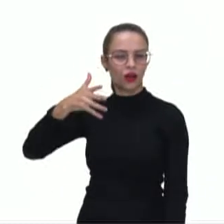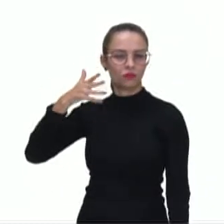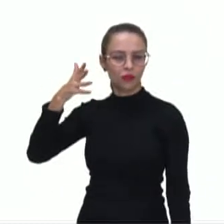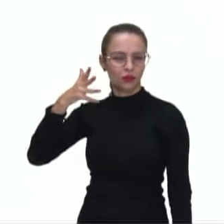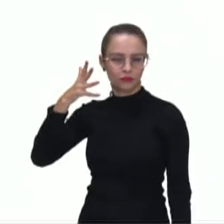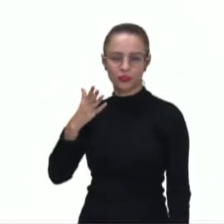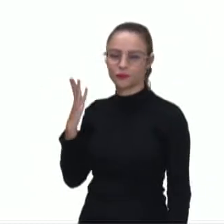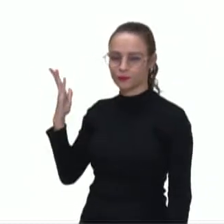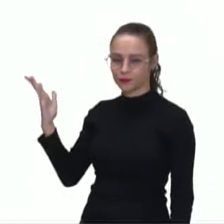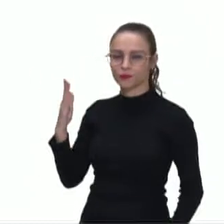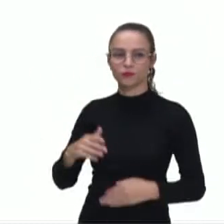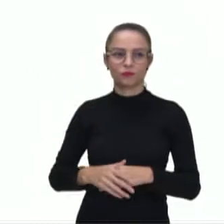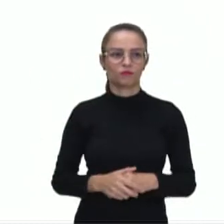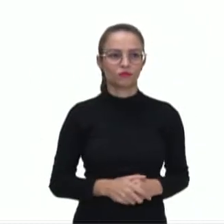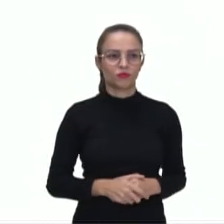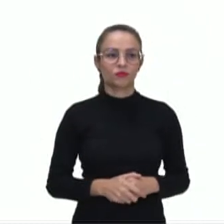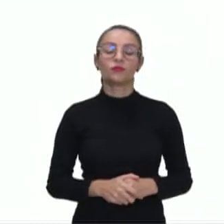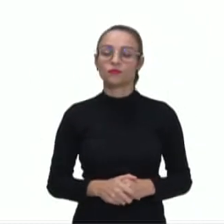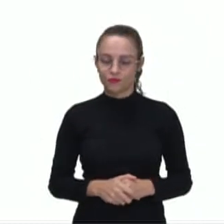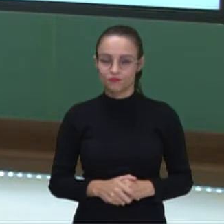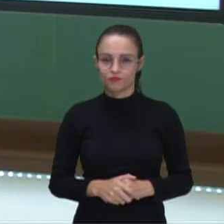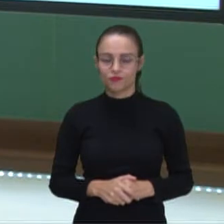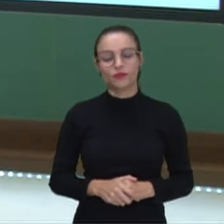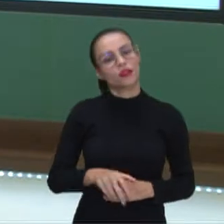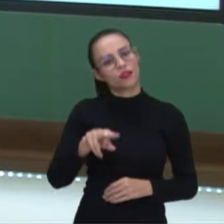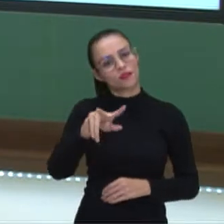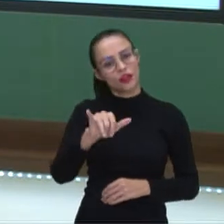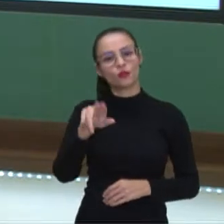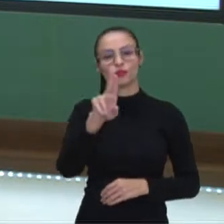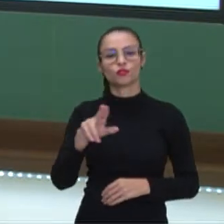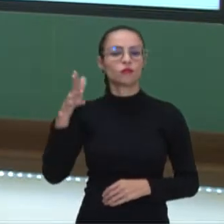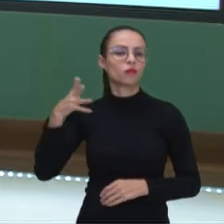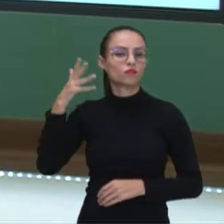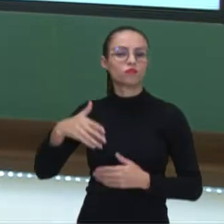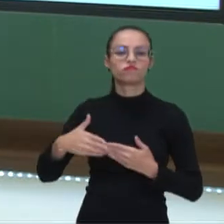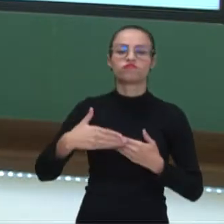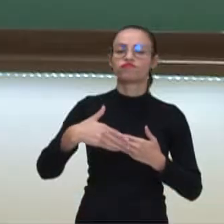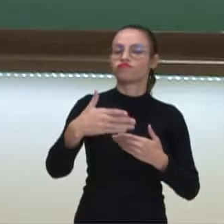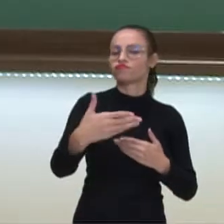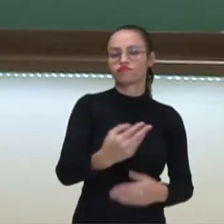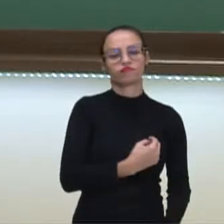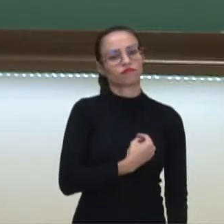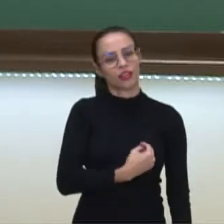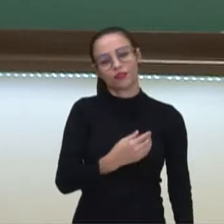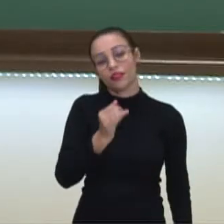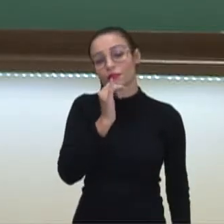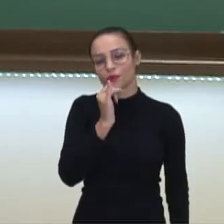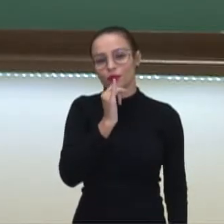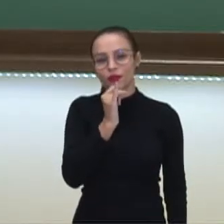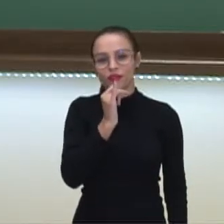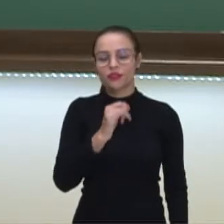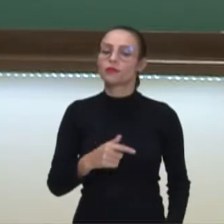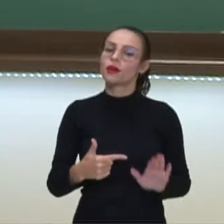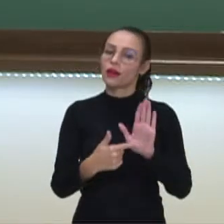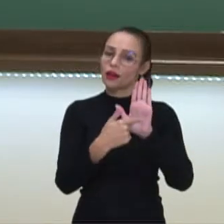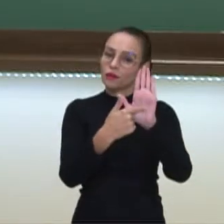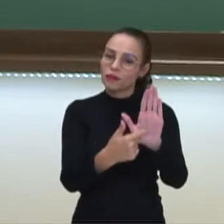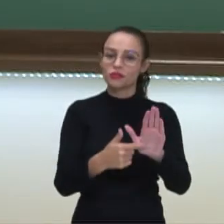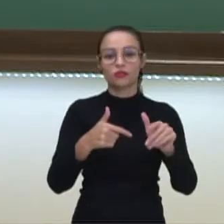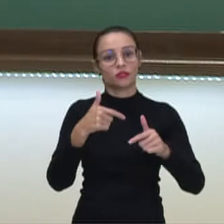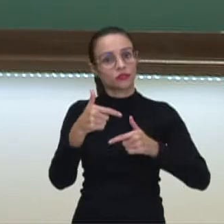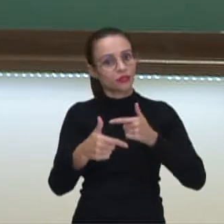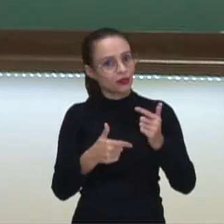discursos. Então aí a gente vai utilizar a oratória ao longo da nossa vida, como por exemplo, na apresentação de